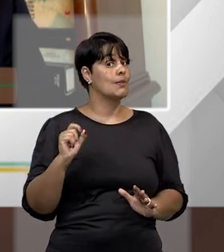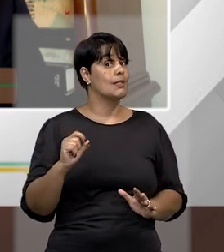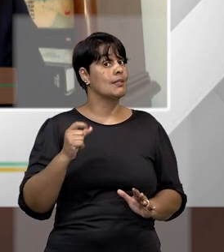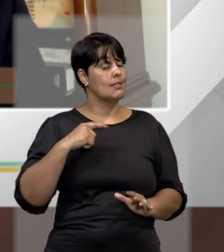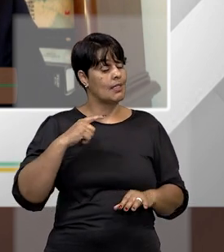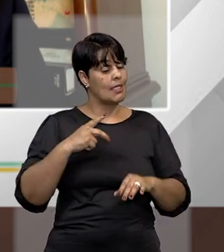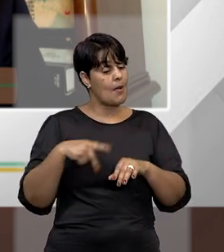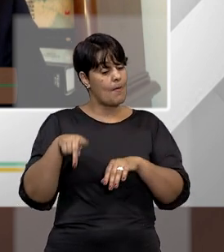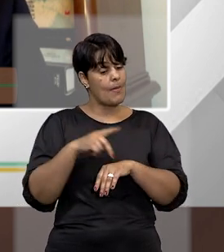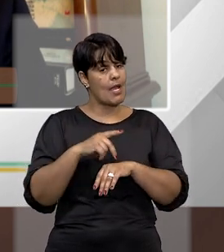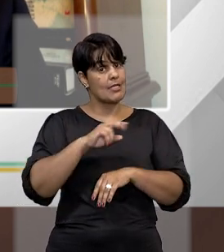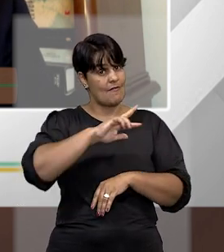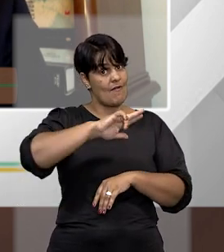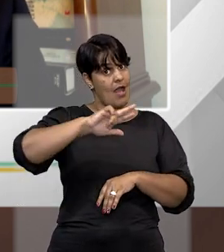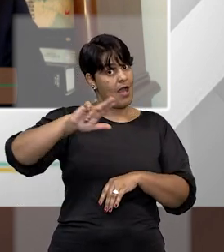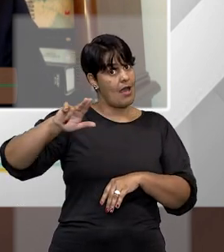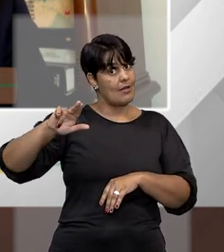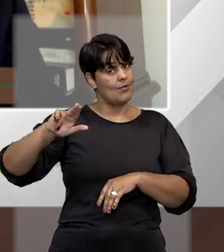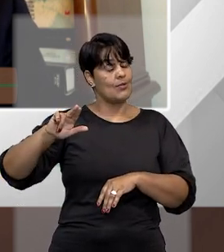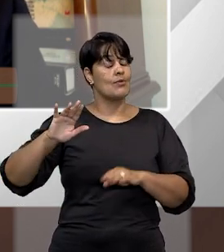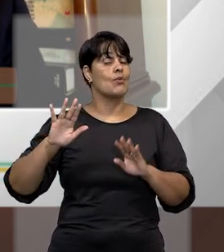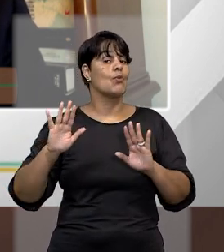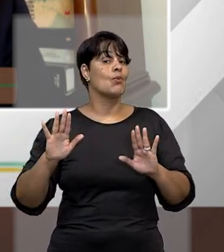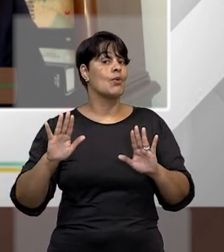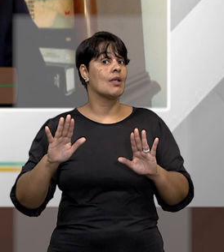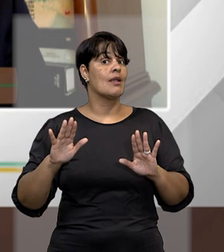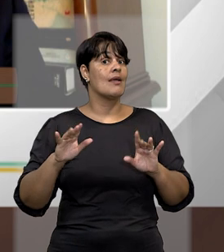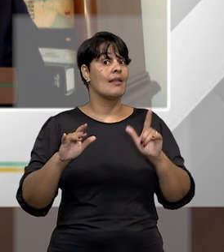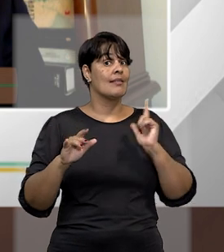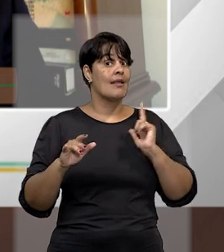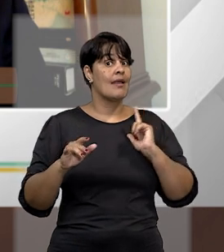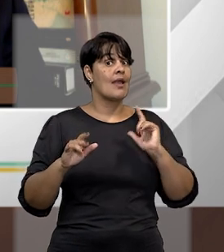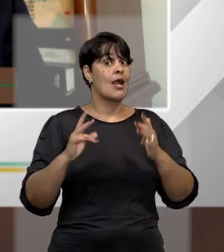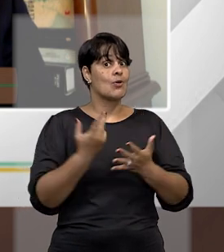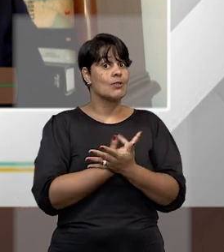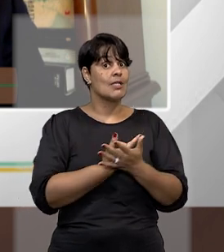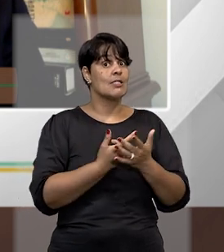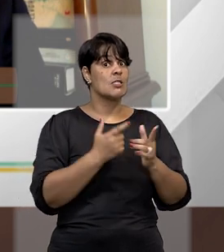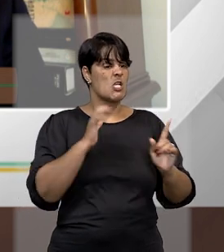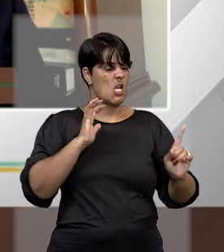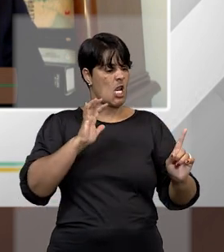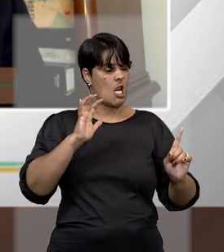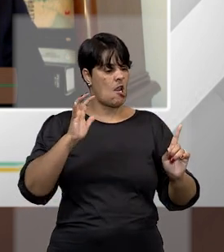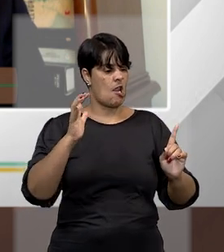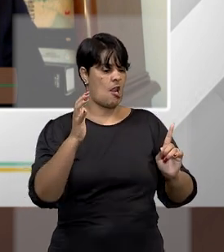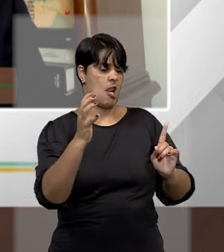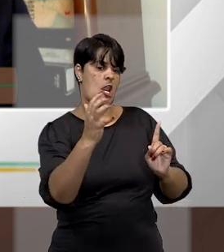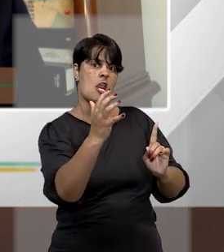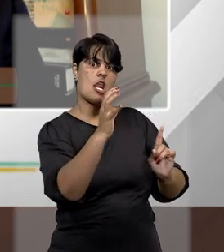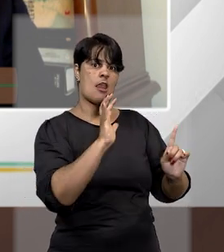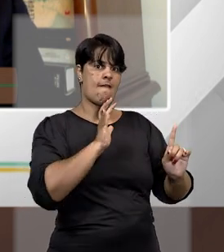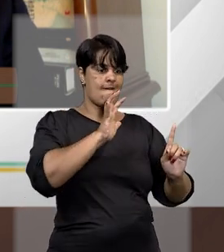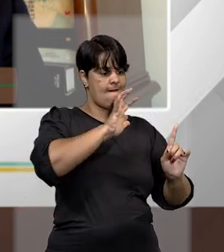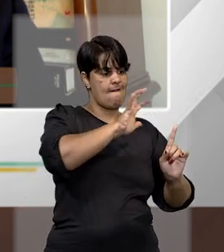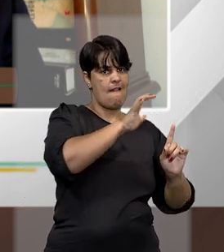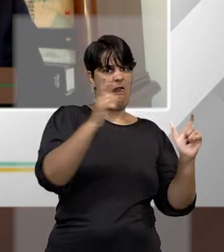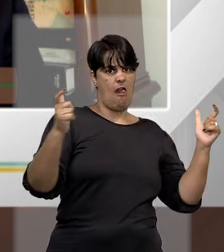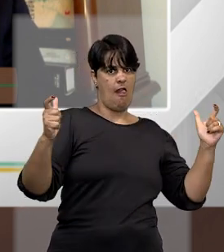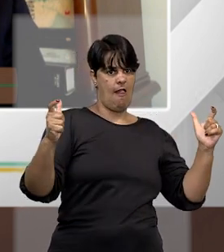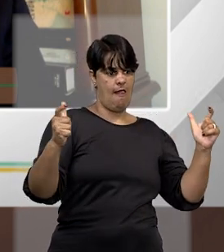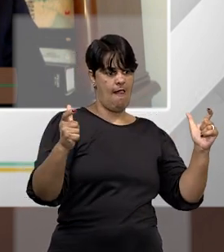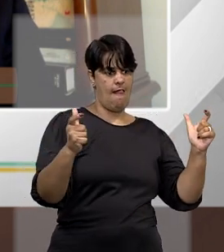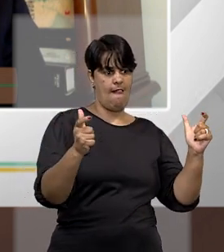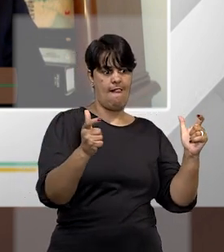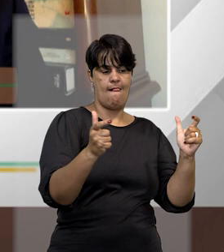alguns países foram, aos poucos, sendo corroídas, as suas instituições foram sendo, aos poucos, dominadas pelo poder central,